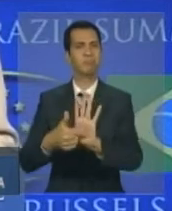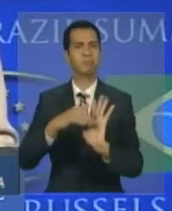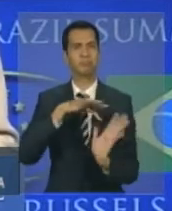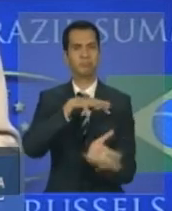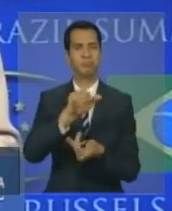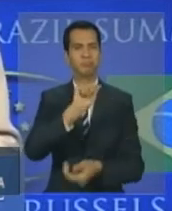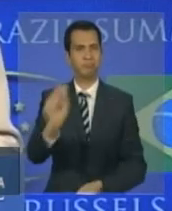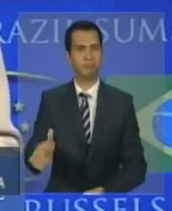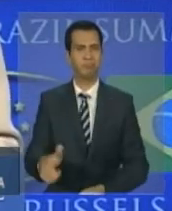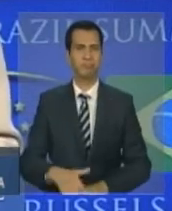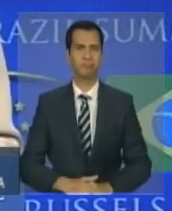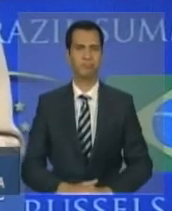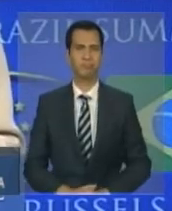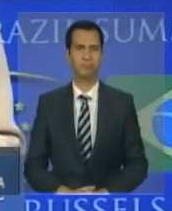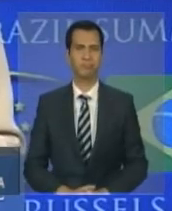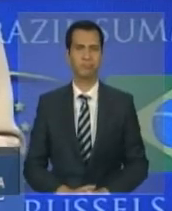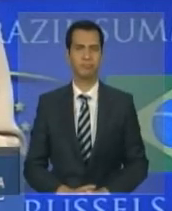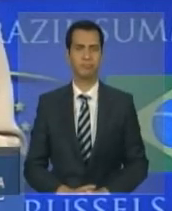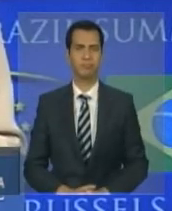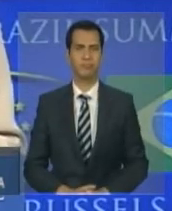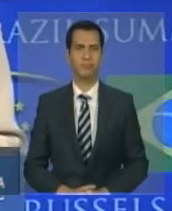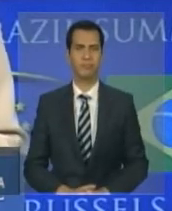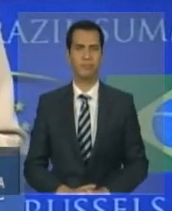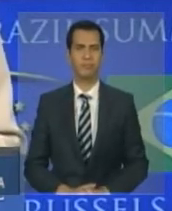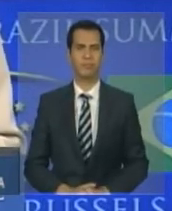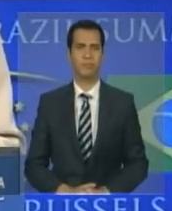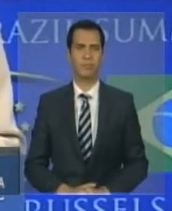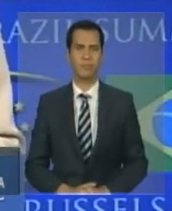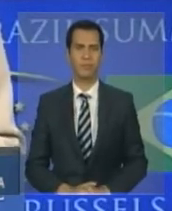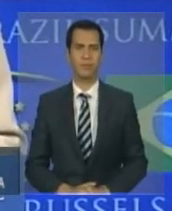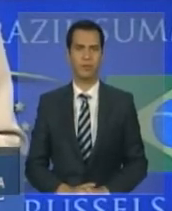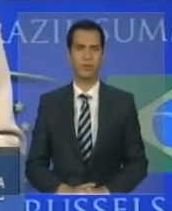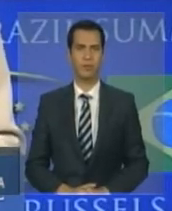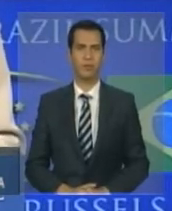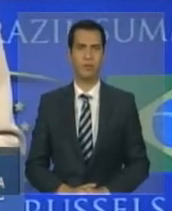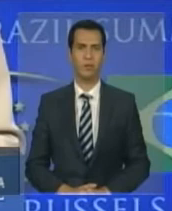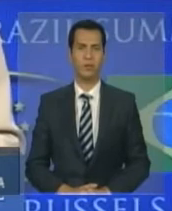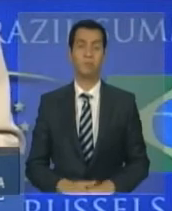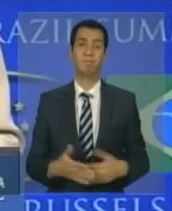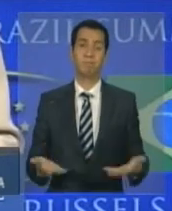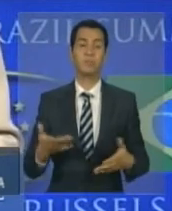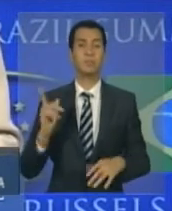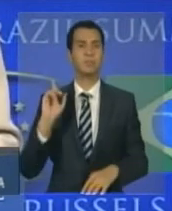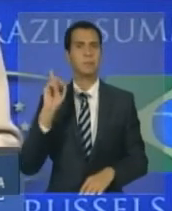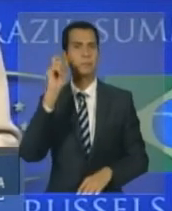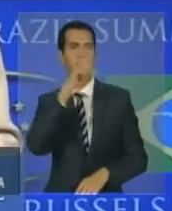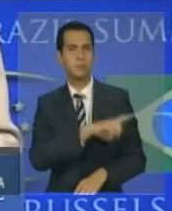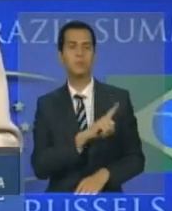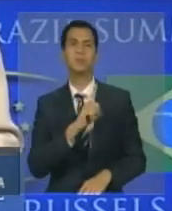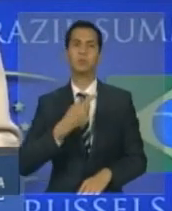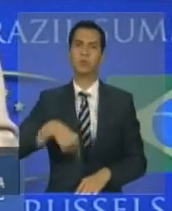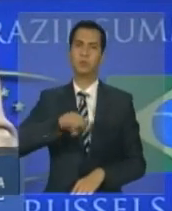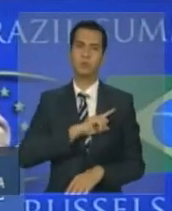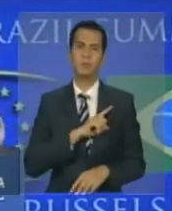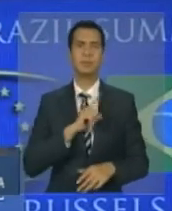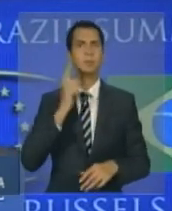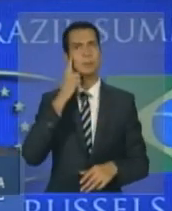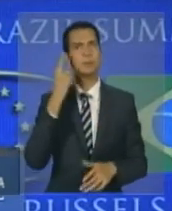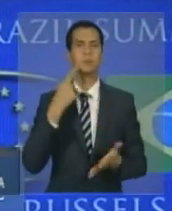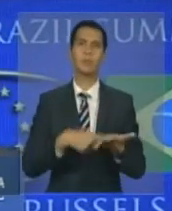pela dificuldade de construir consensos políticos que o mundo hoje